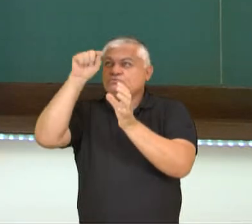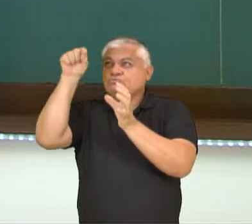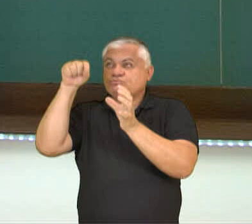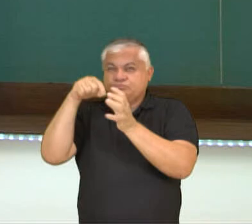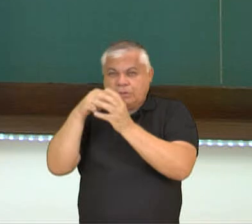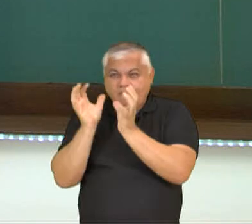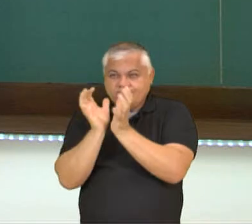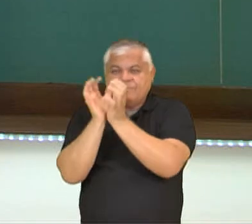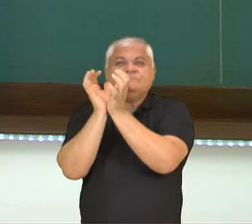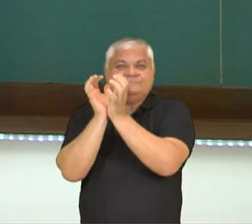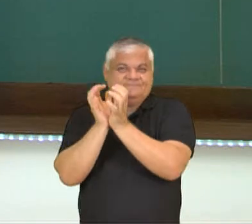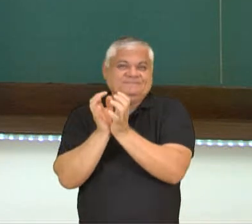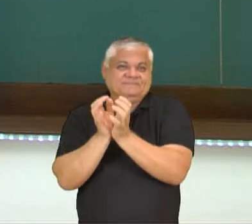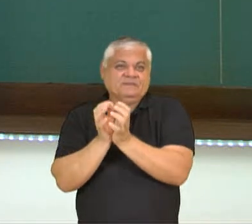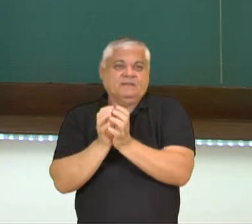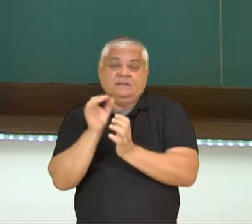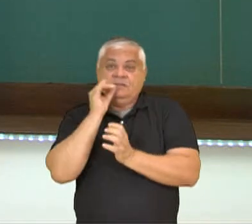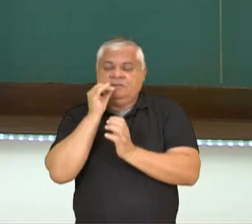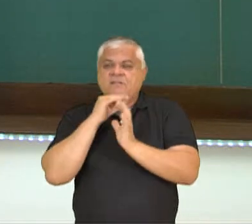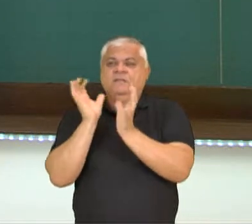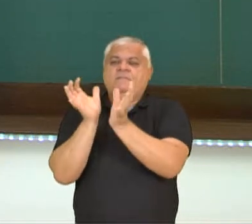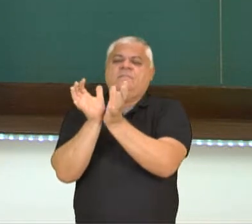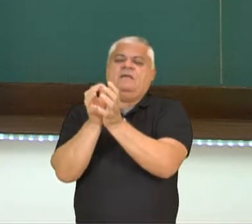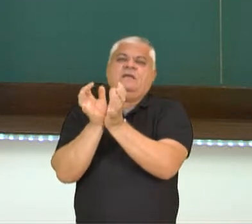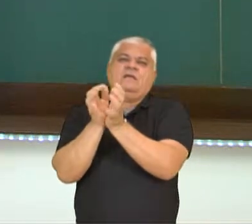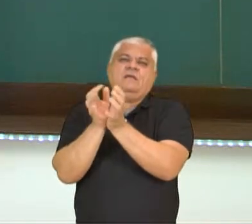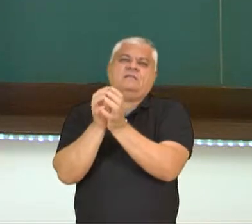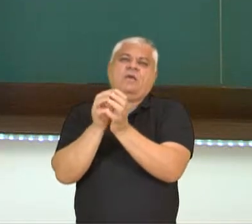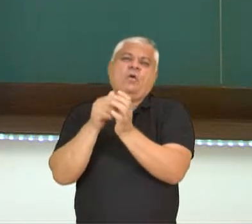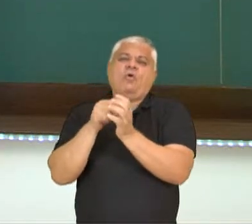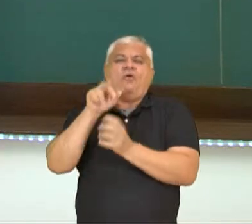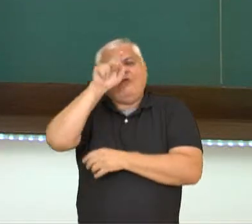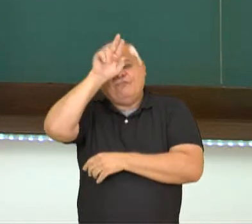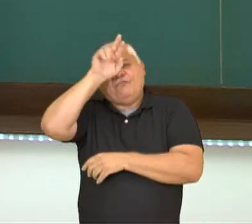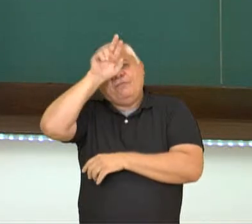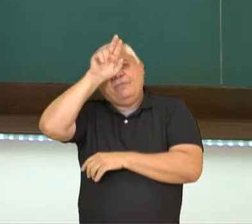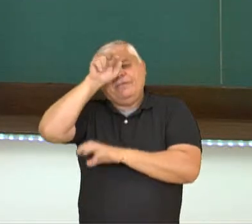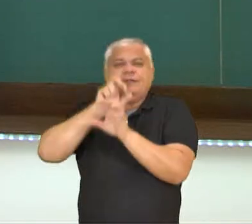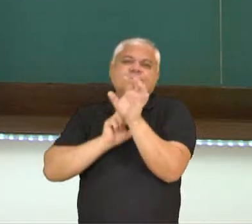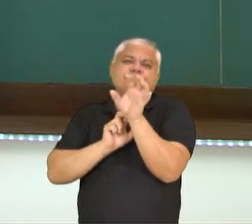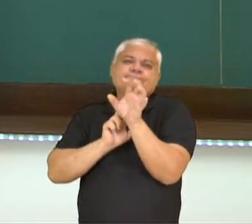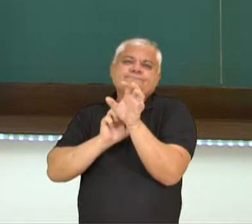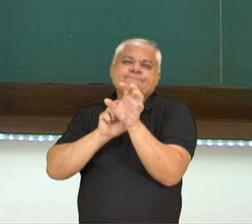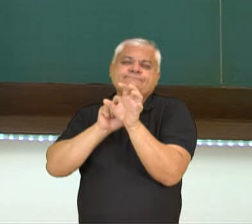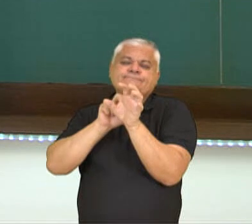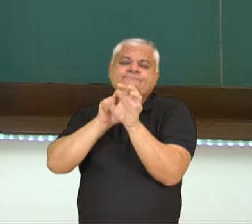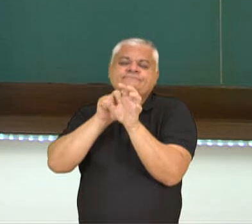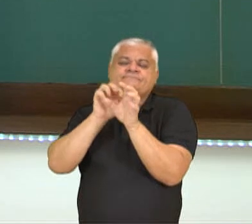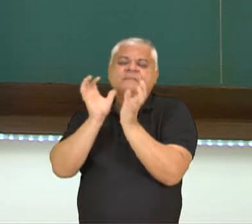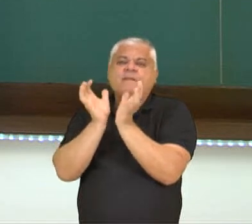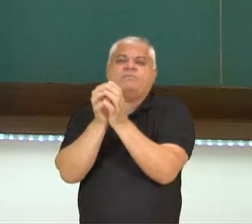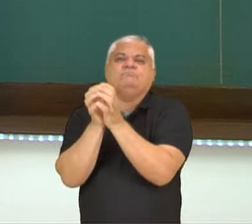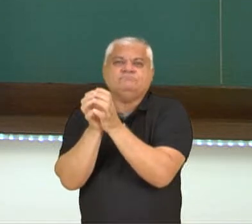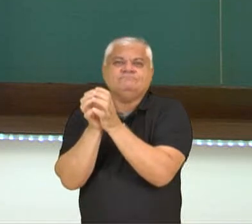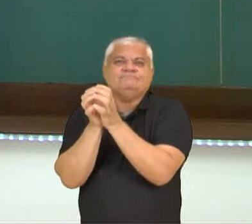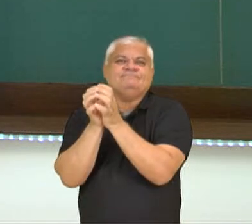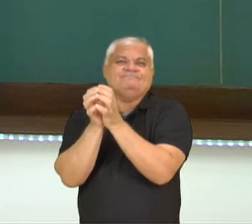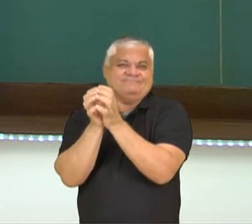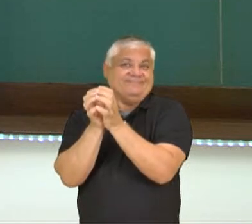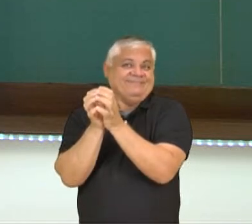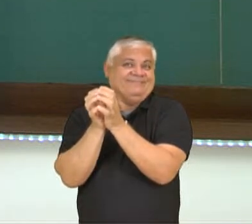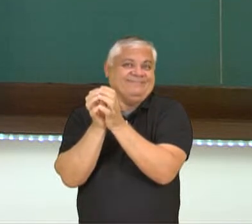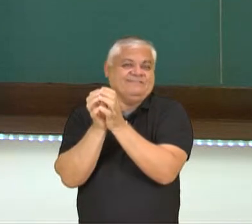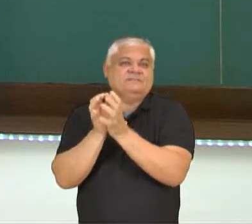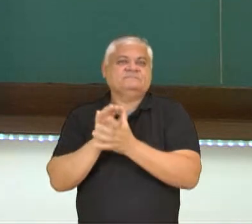repente, esse animal chega ali perto dessa planta, ou substâncias químicas que ele libera, ocorre, então, o fechamento